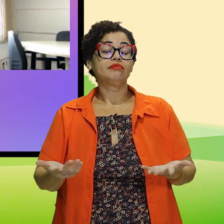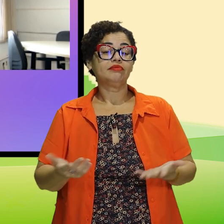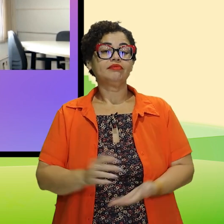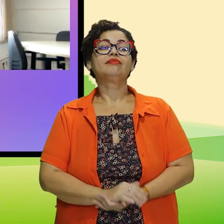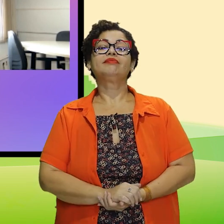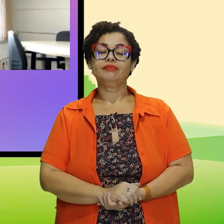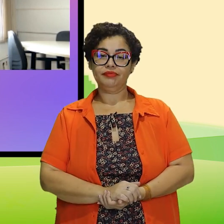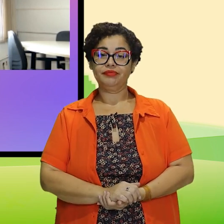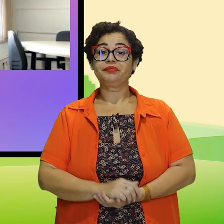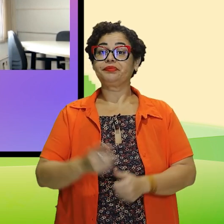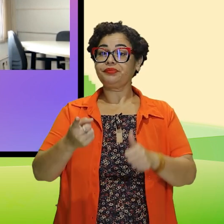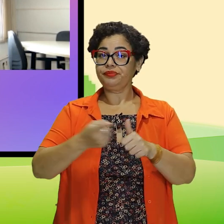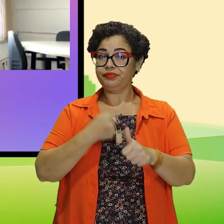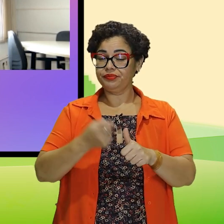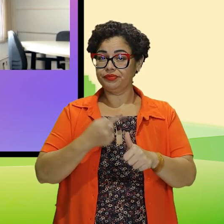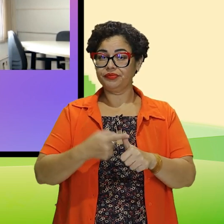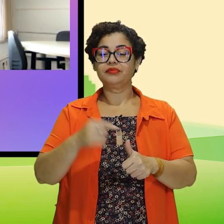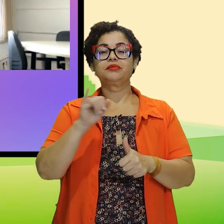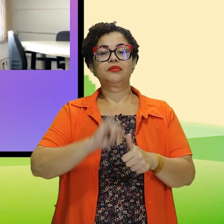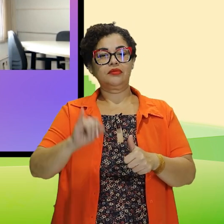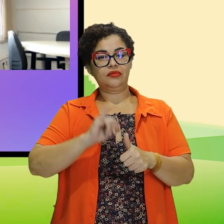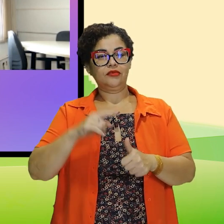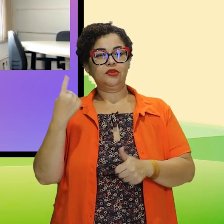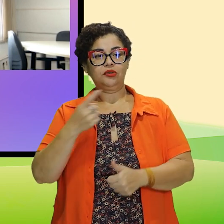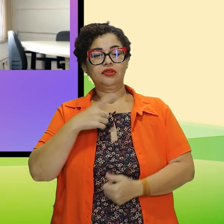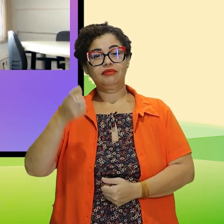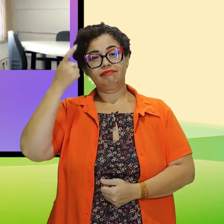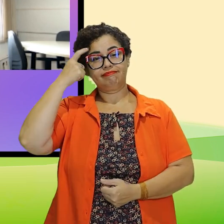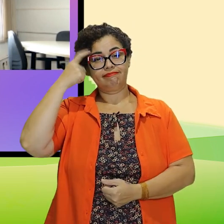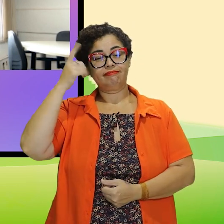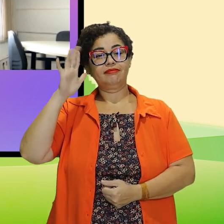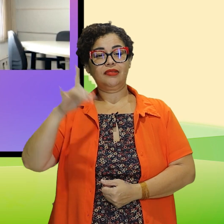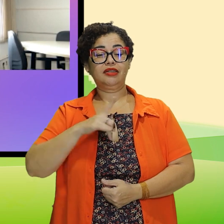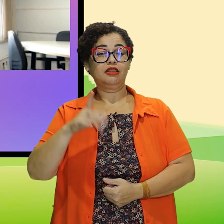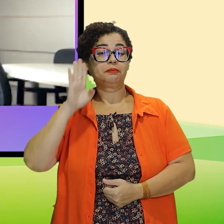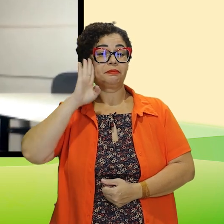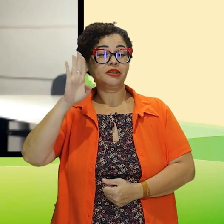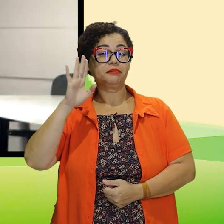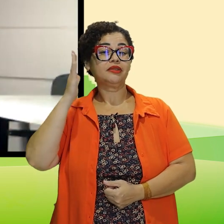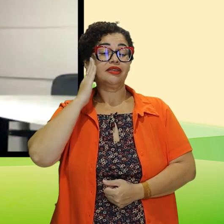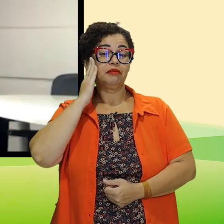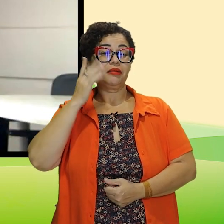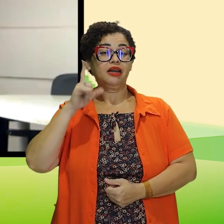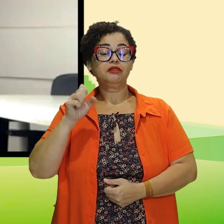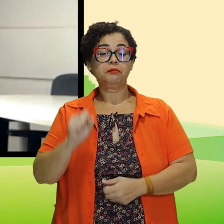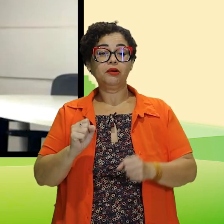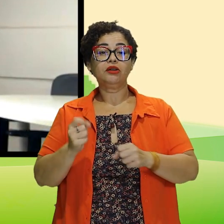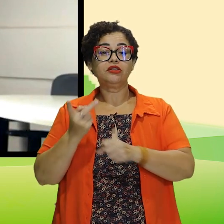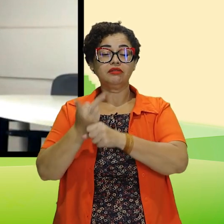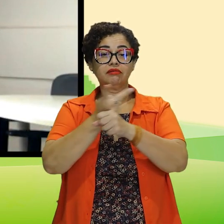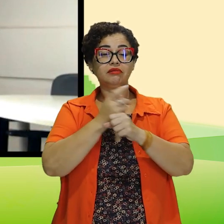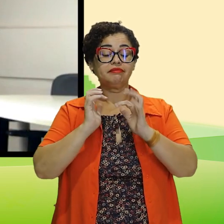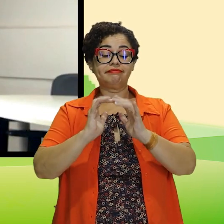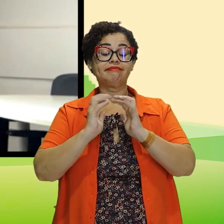Bem, em primeiro lugar, é importante nós termos em mente alguns princípios que podem nortear o nosso